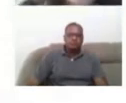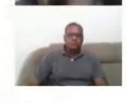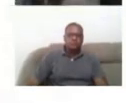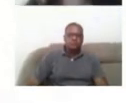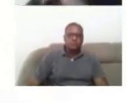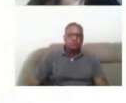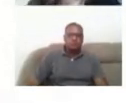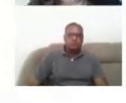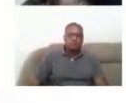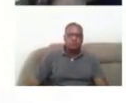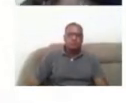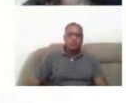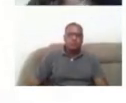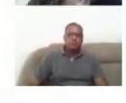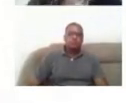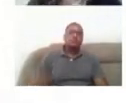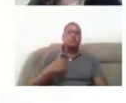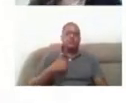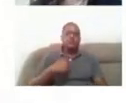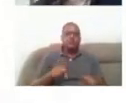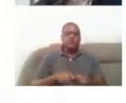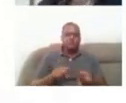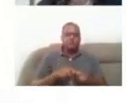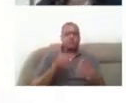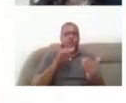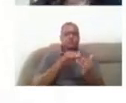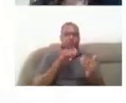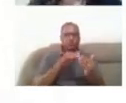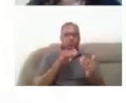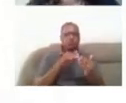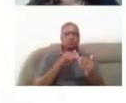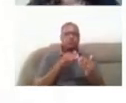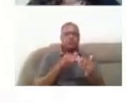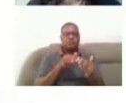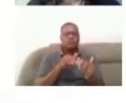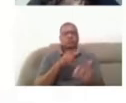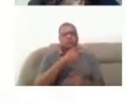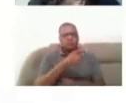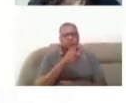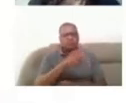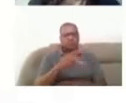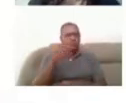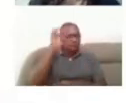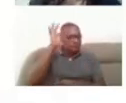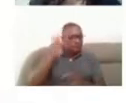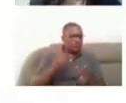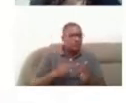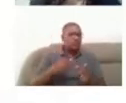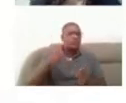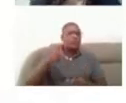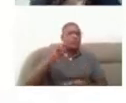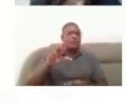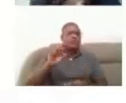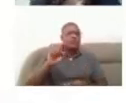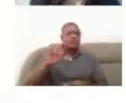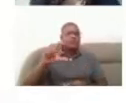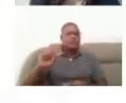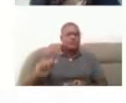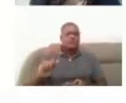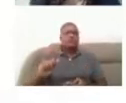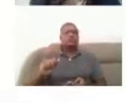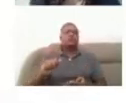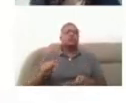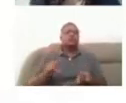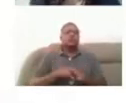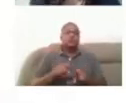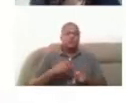Eu também, professora Eugênio, eu concordo com o que as pessoas Fernanda e Preciuá falaram, e também chama